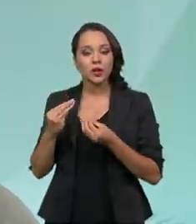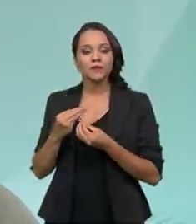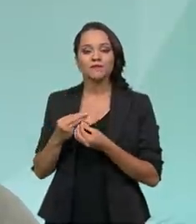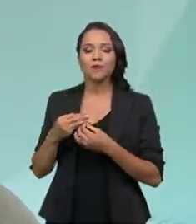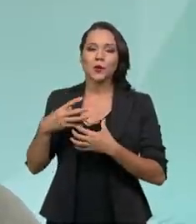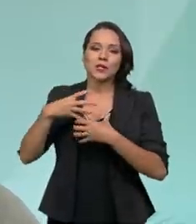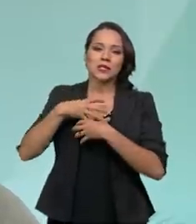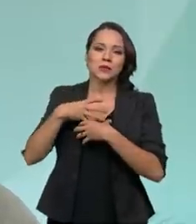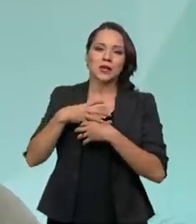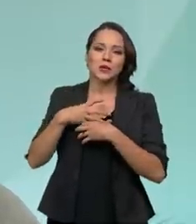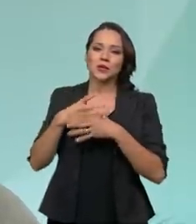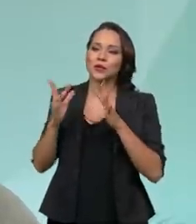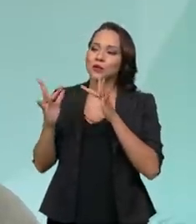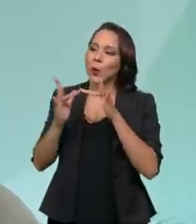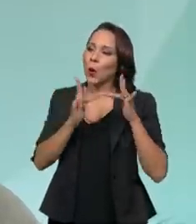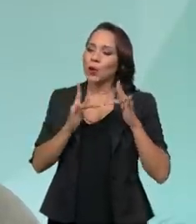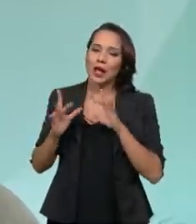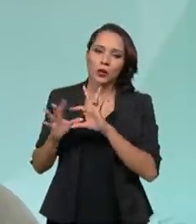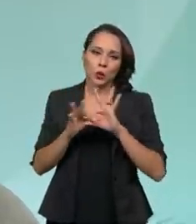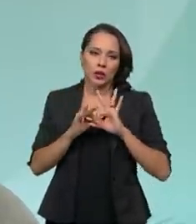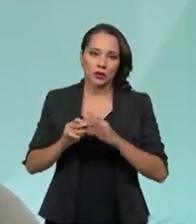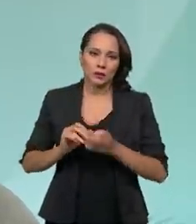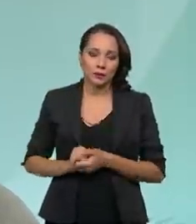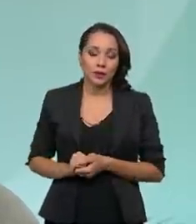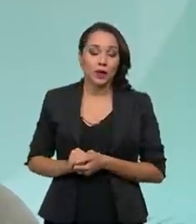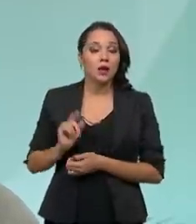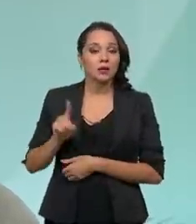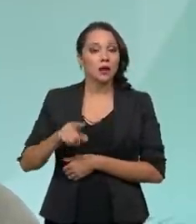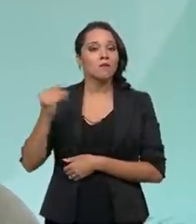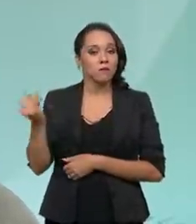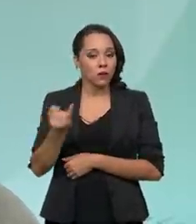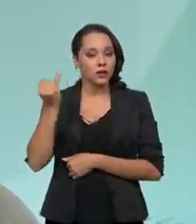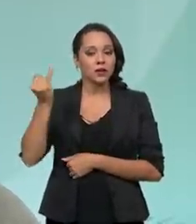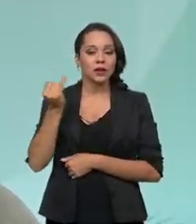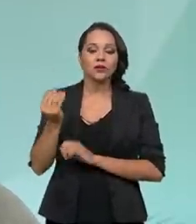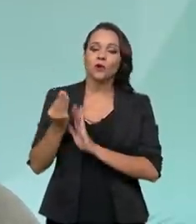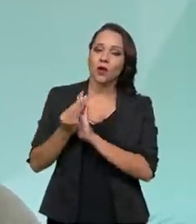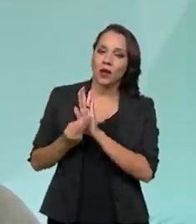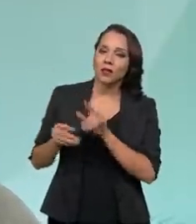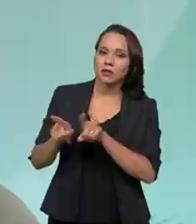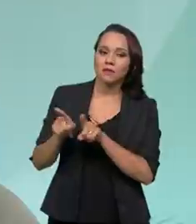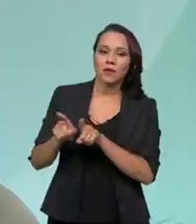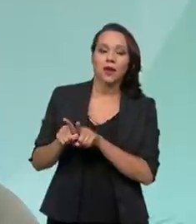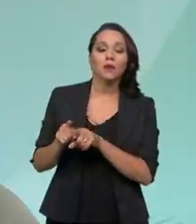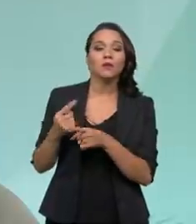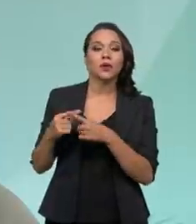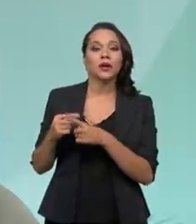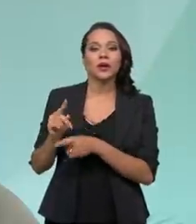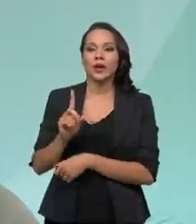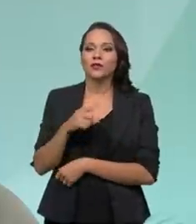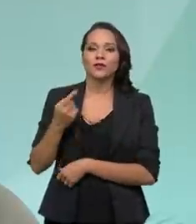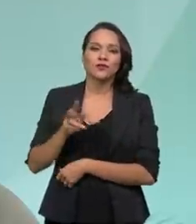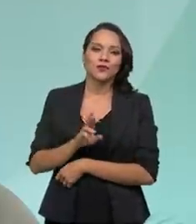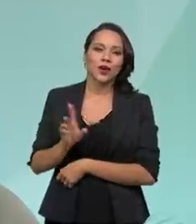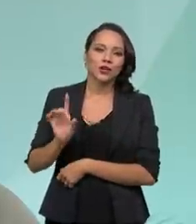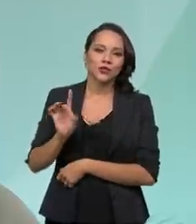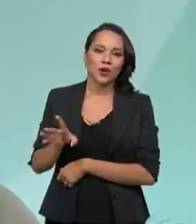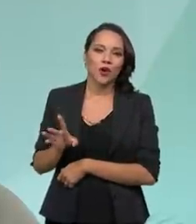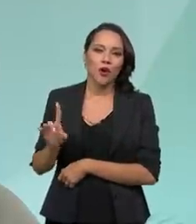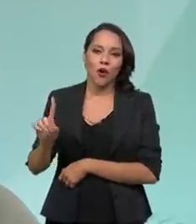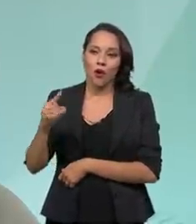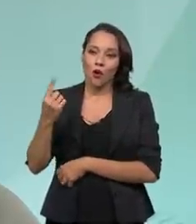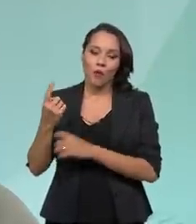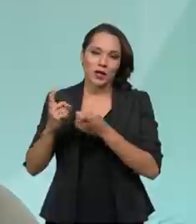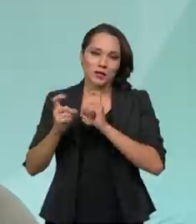espírito de rede. Isso é muito importante que nós coloquemos aqui em evidência, que nós não somos uma